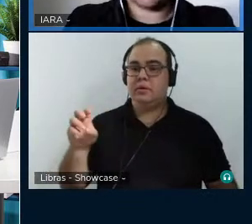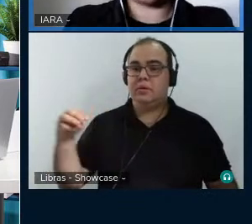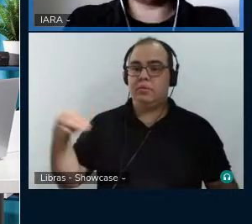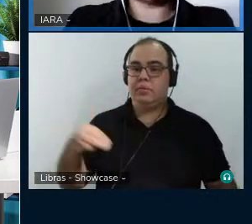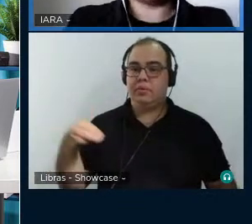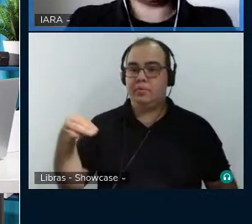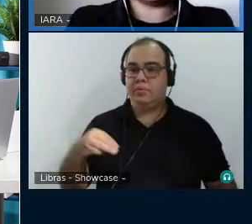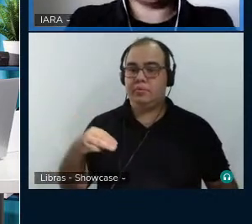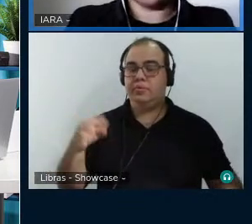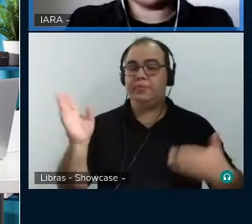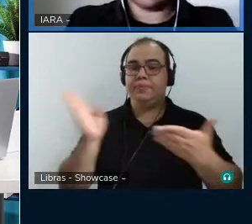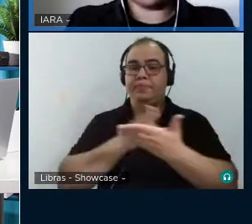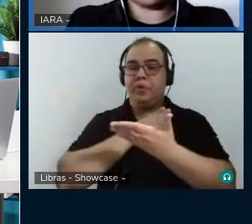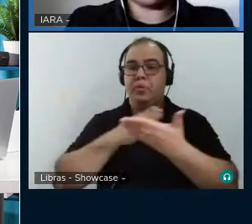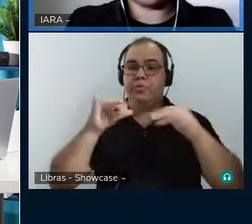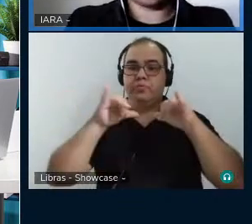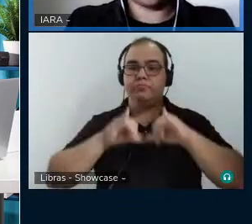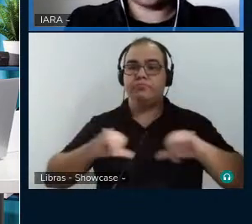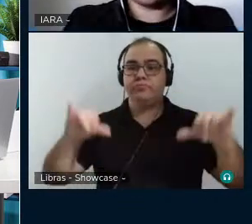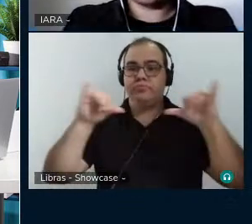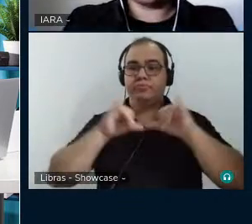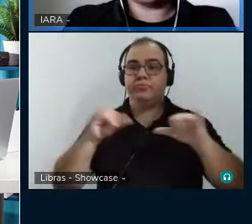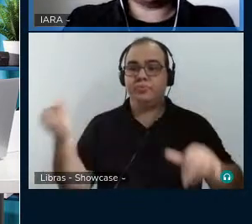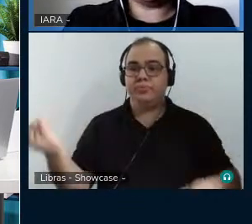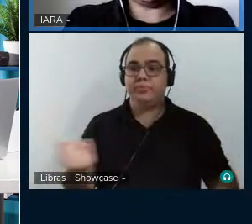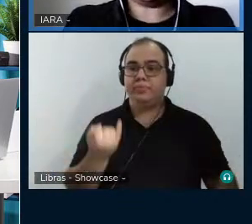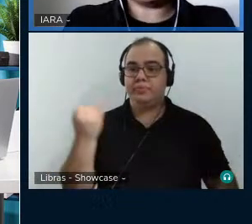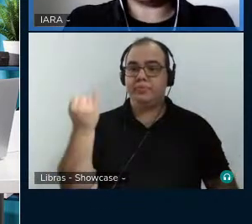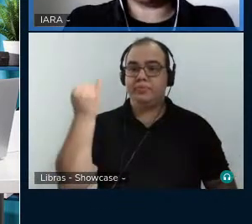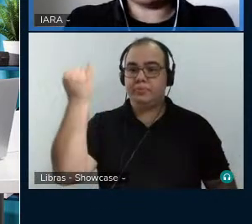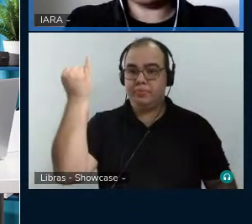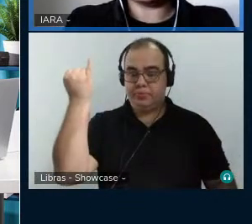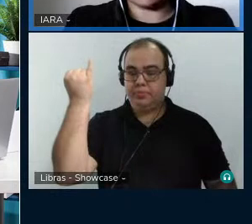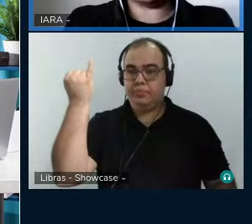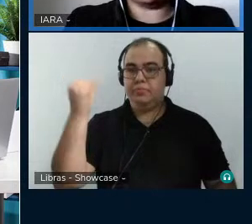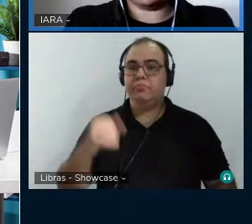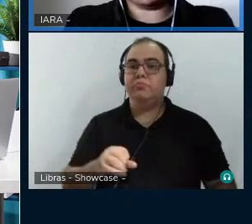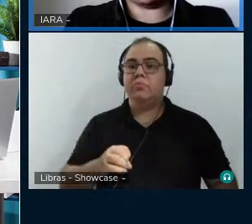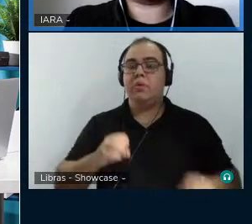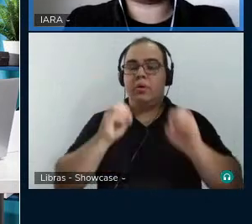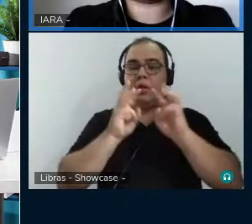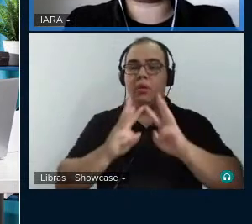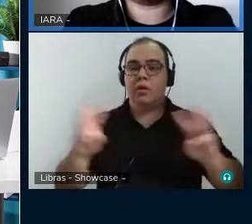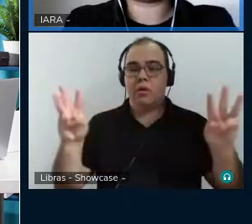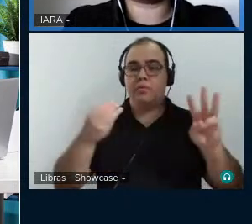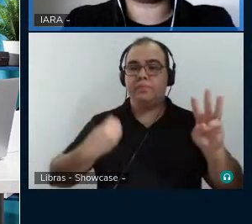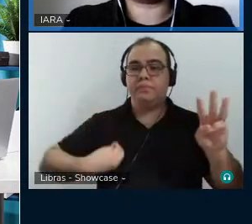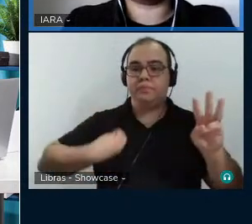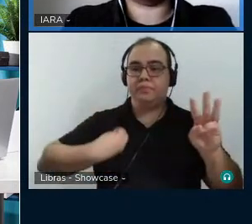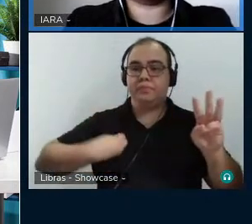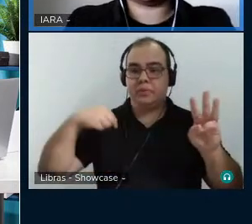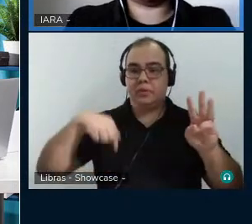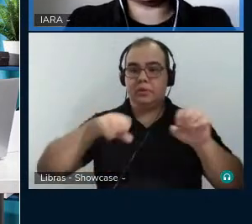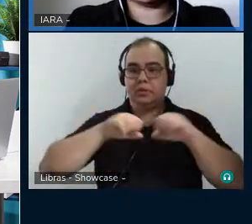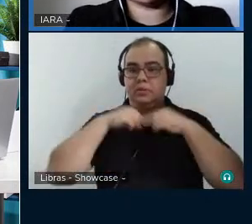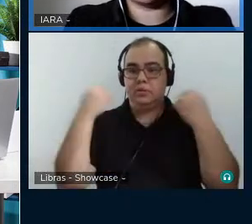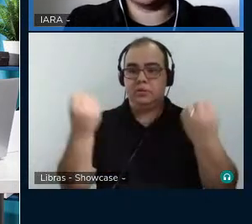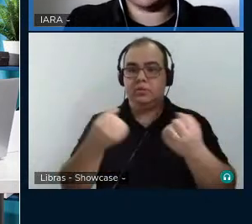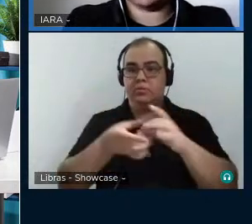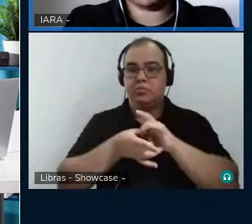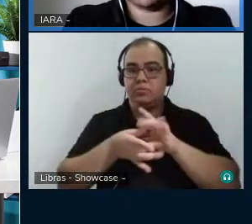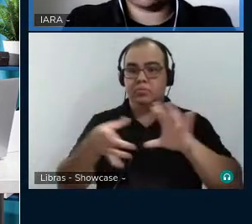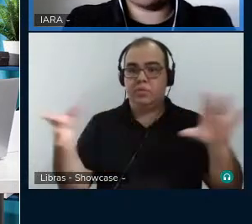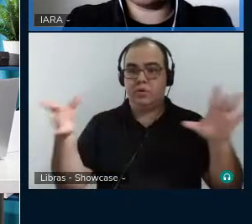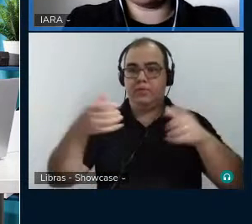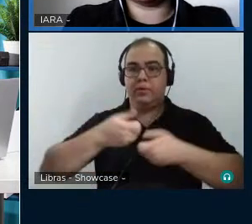Alguns avisos importantes. O link para o formulário de presença desta sessão está disponível na descrição